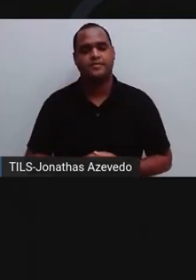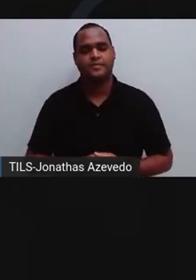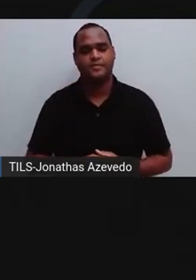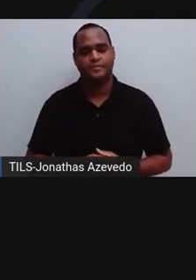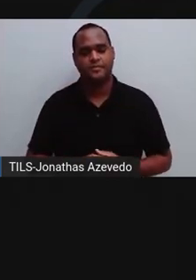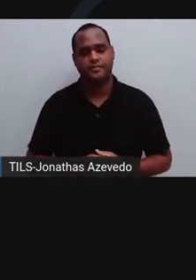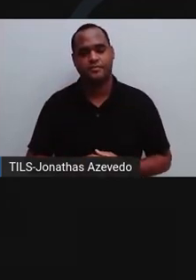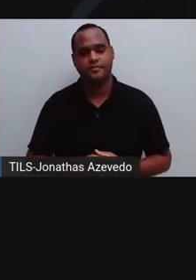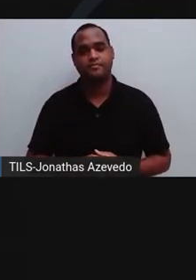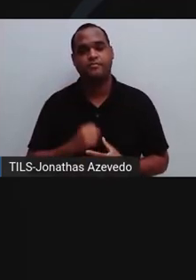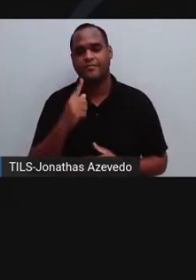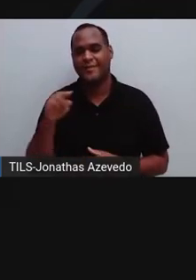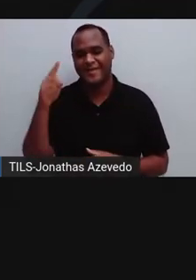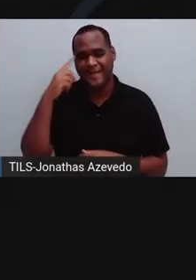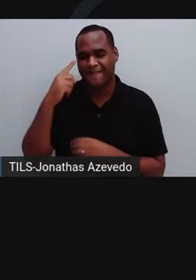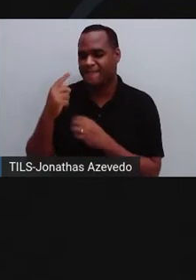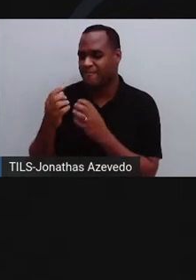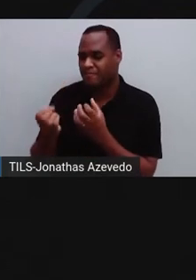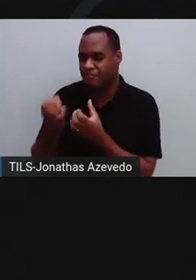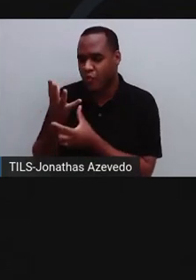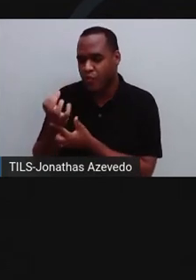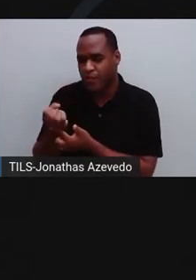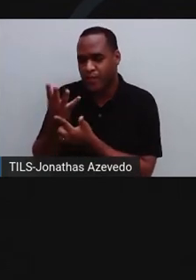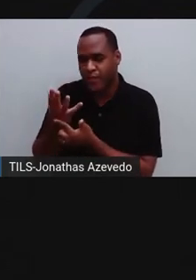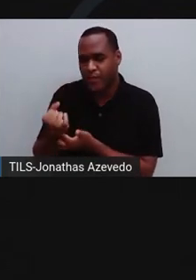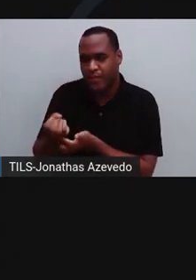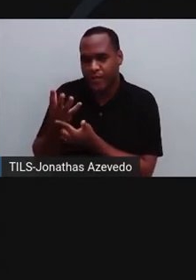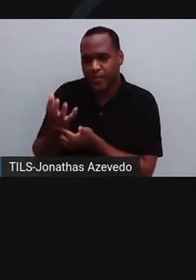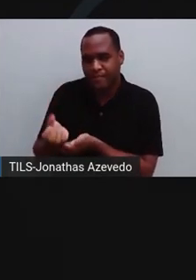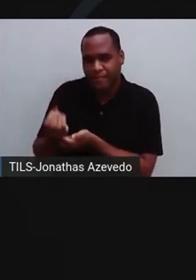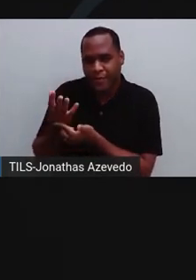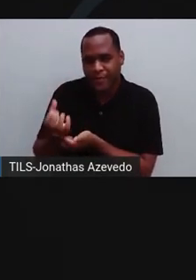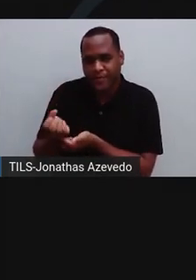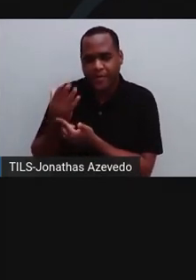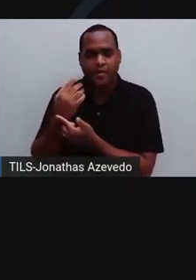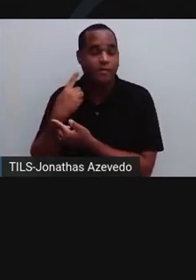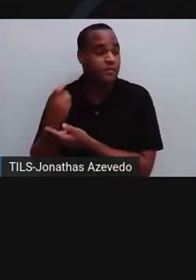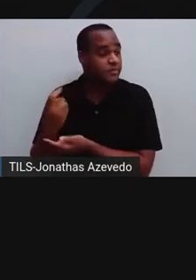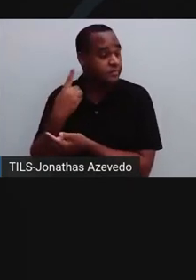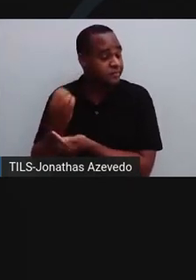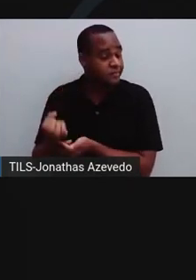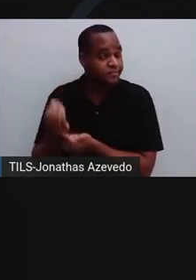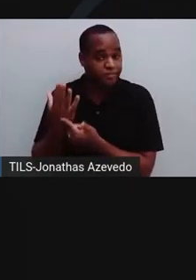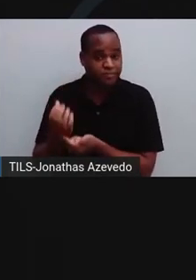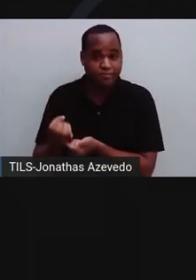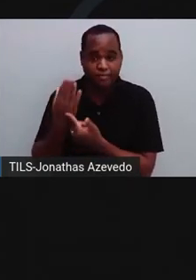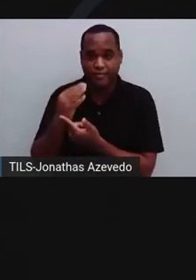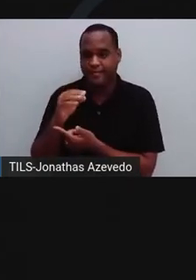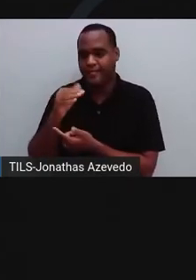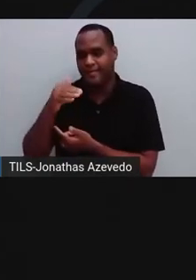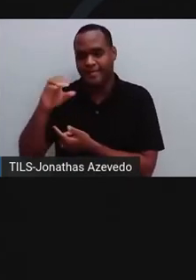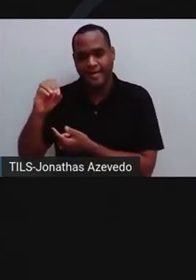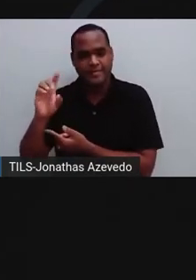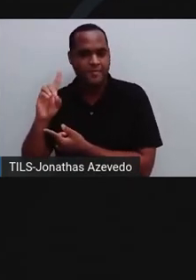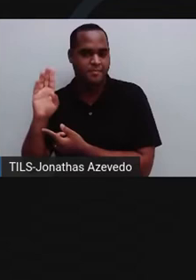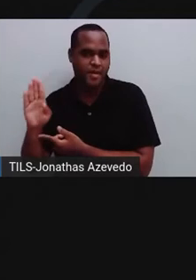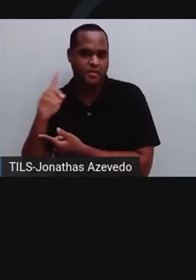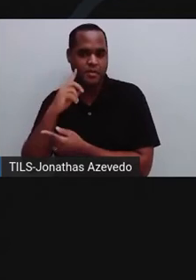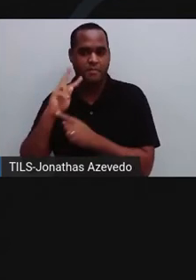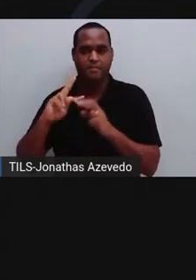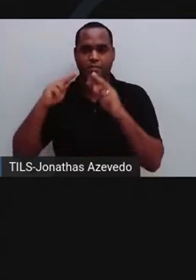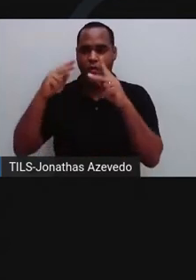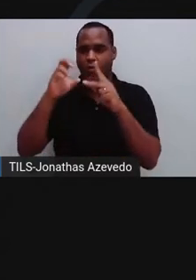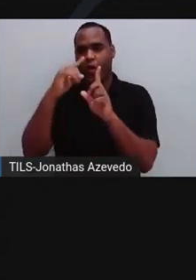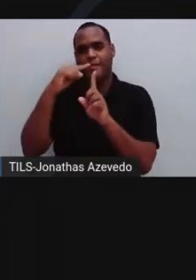Um alto-falante também gera ondas sonoras. Neste caso, percebemos uma diferença de 10 decibéis, como o dobro ou a